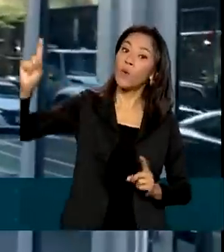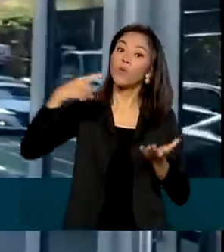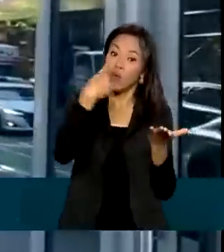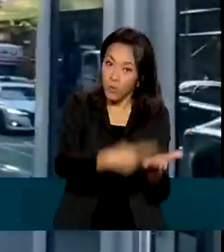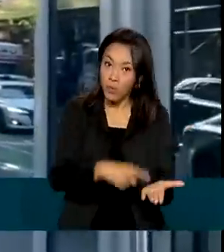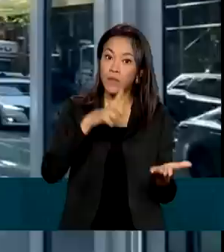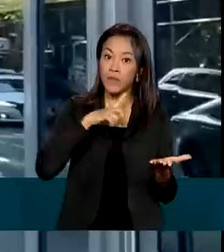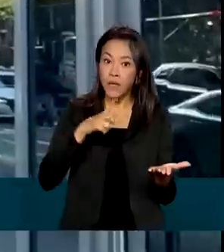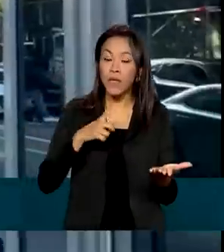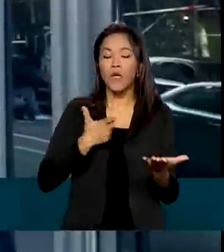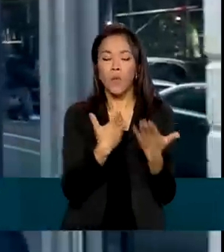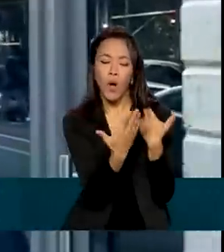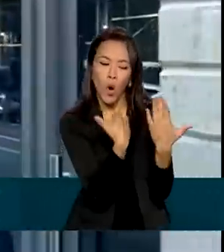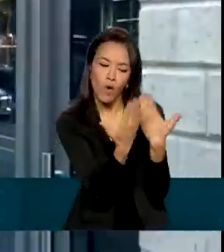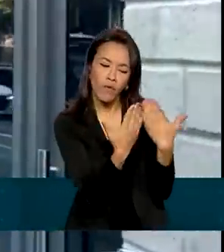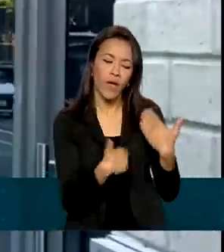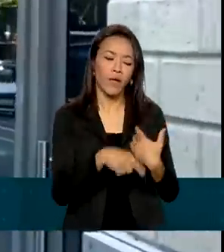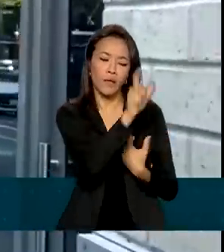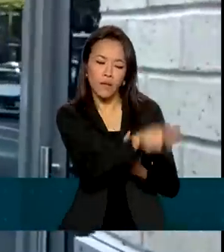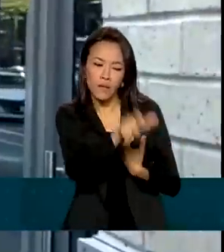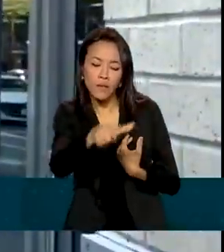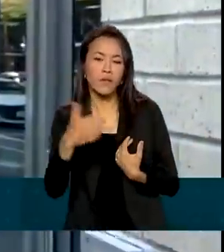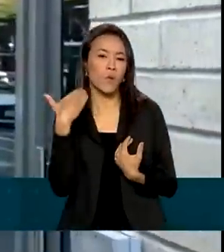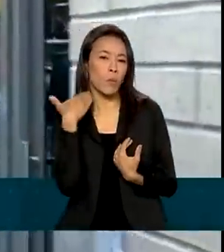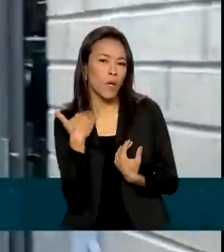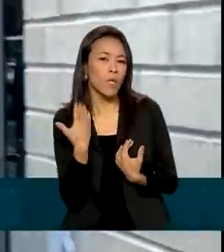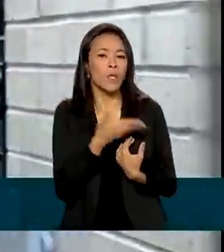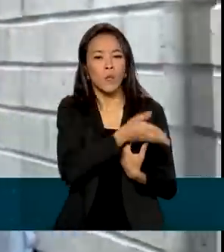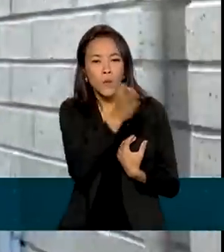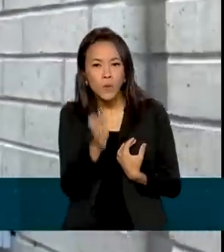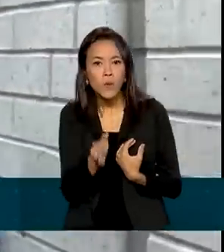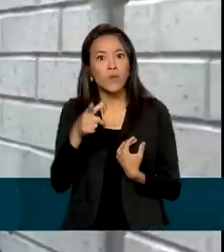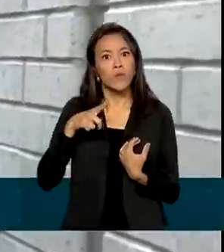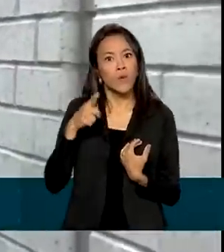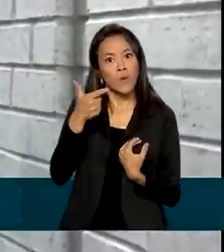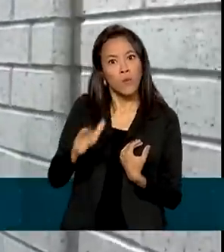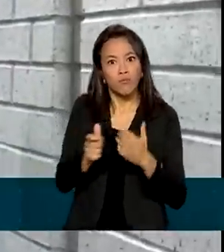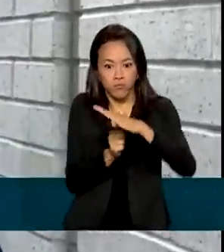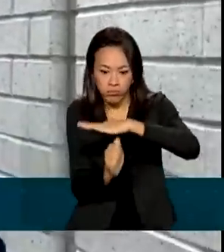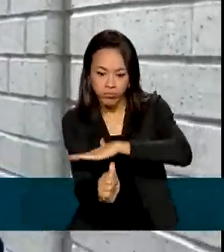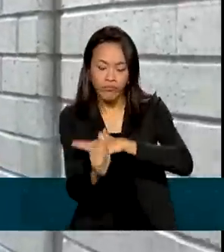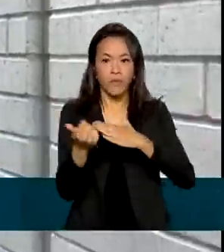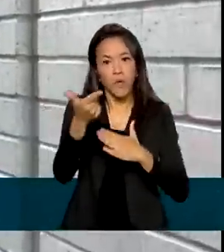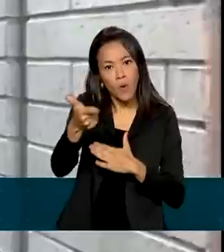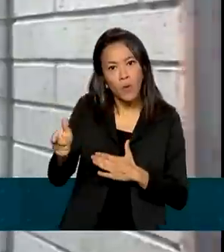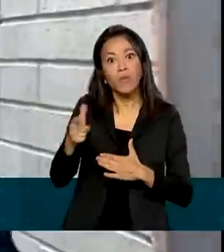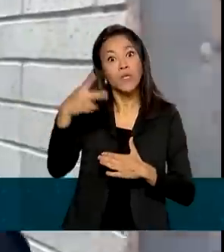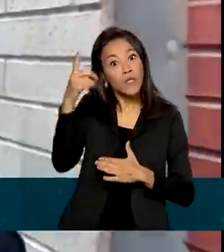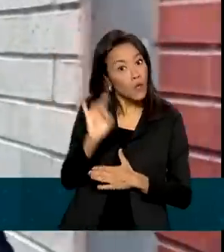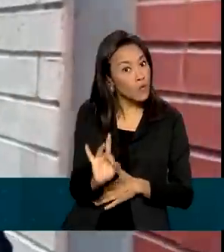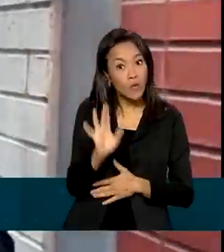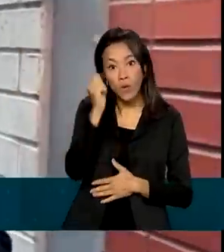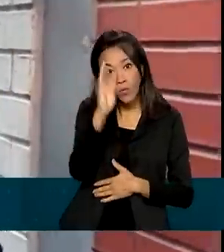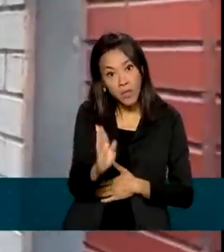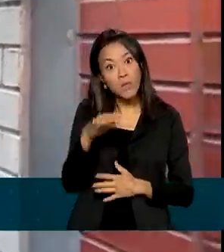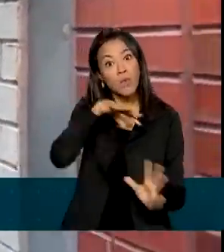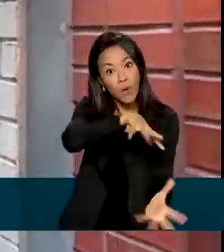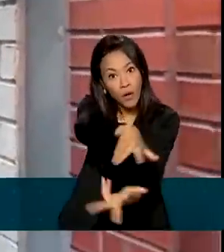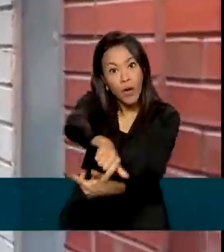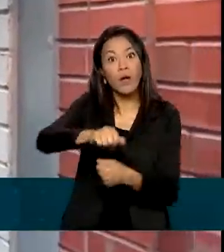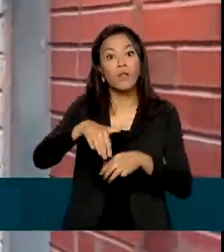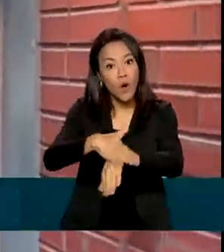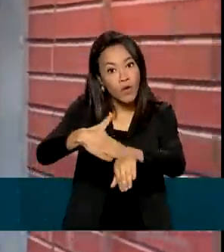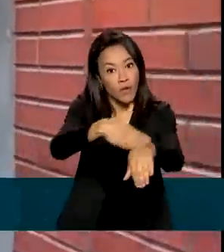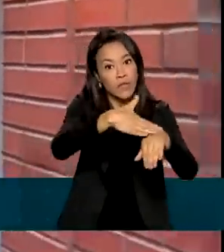conversa com os fundos de investimentos, com os grandes bancos e também com grandes operadores de infraestrutura, não só no Brasil, mas em todo o mundo. A segue